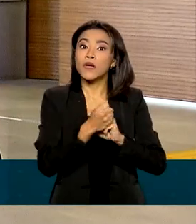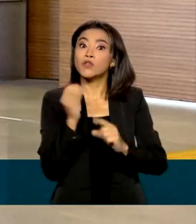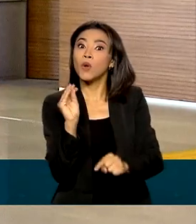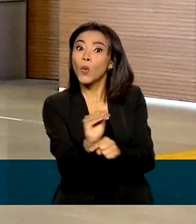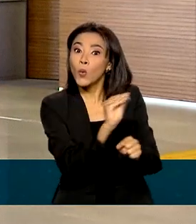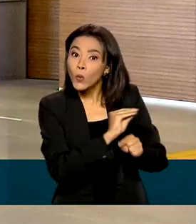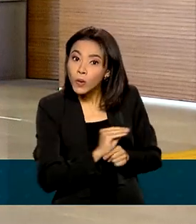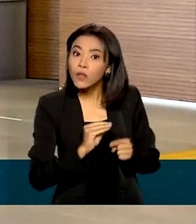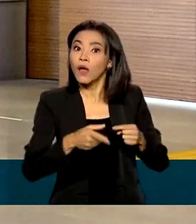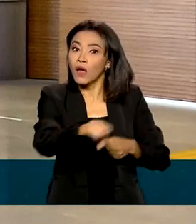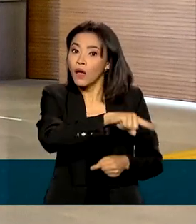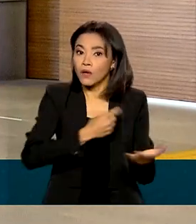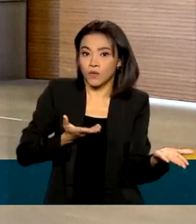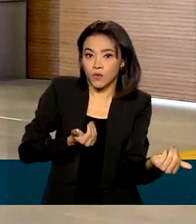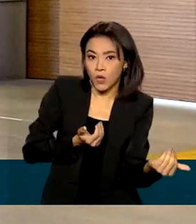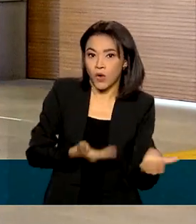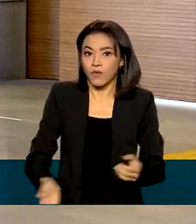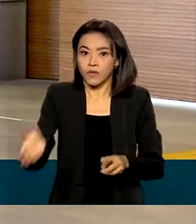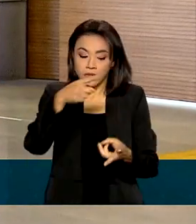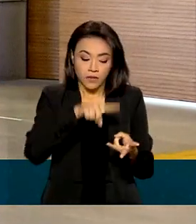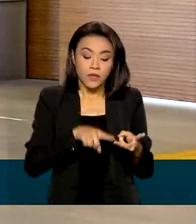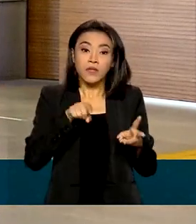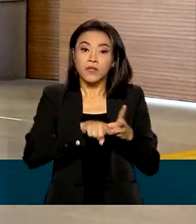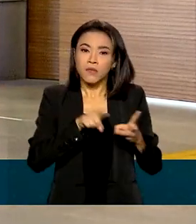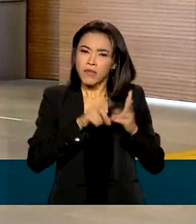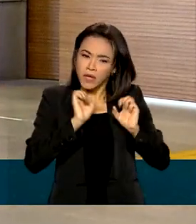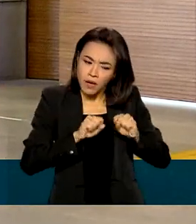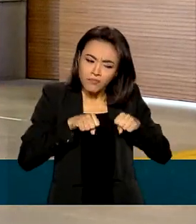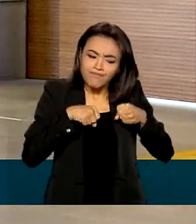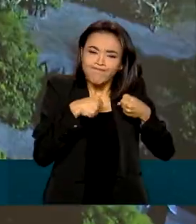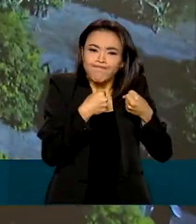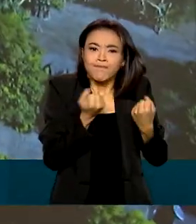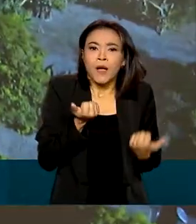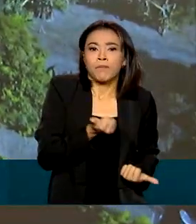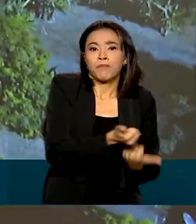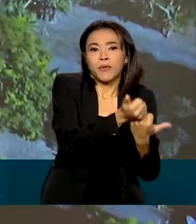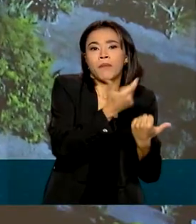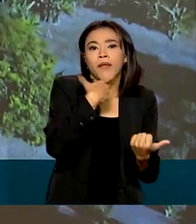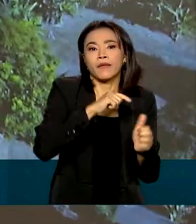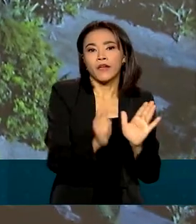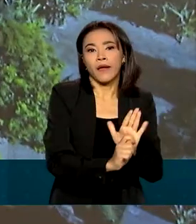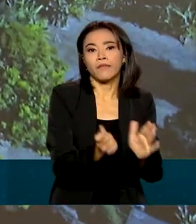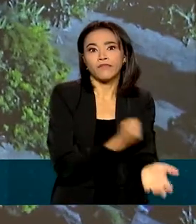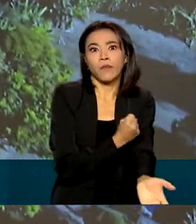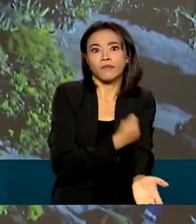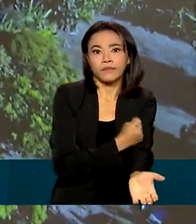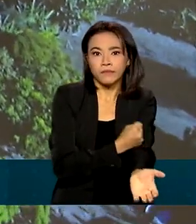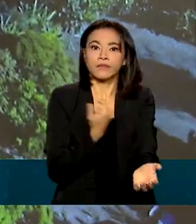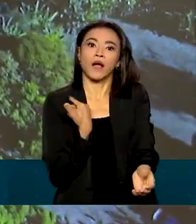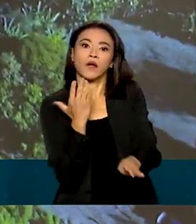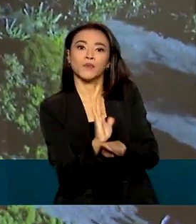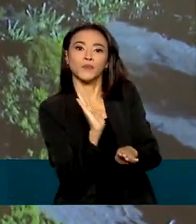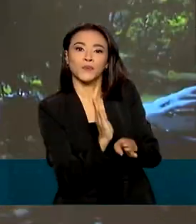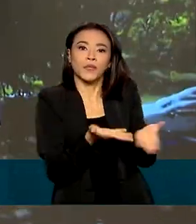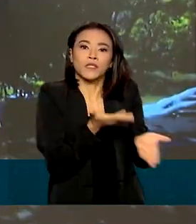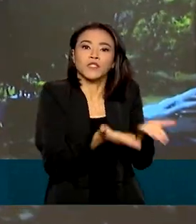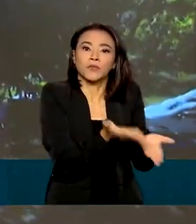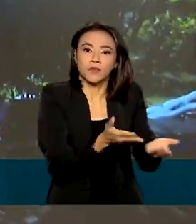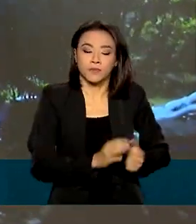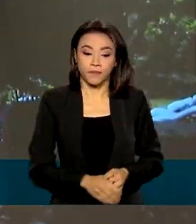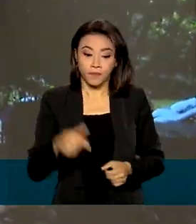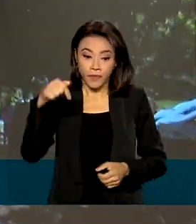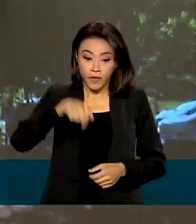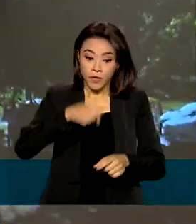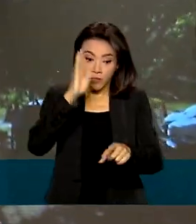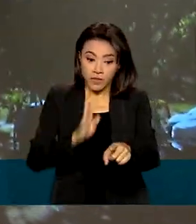E ainda na reabilitação de dependentes químicos. Atualmente, Brasil tem 684